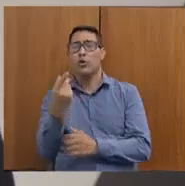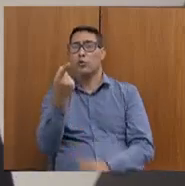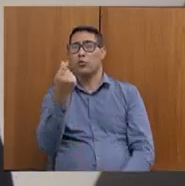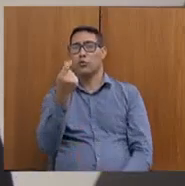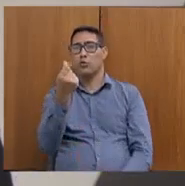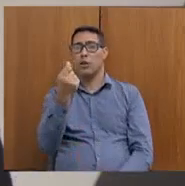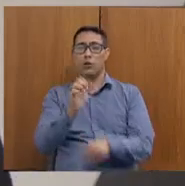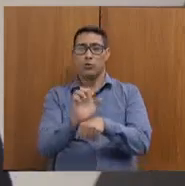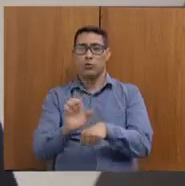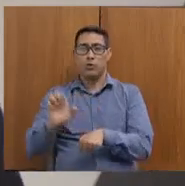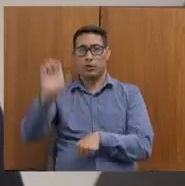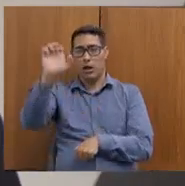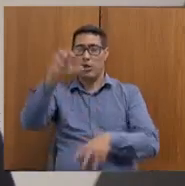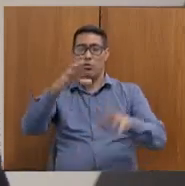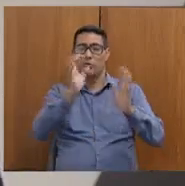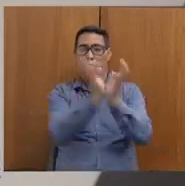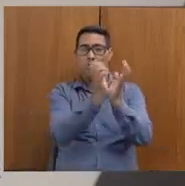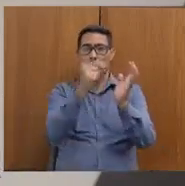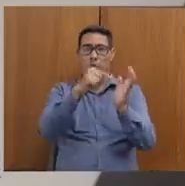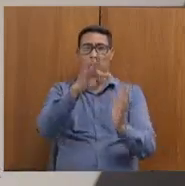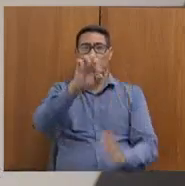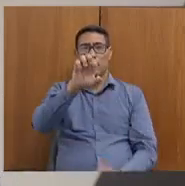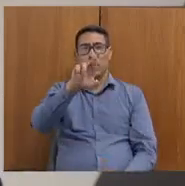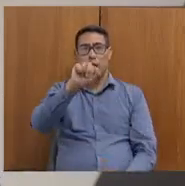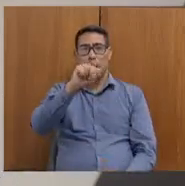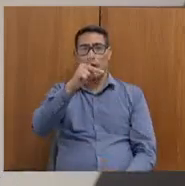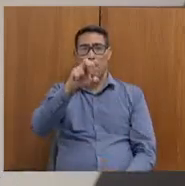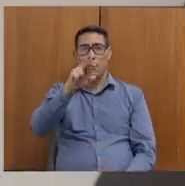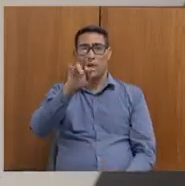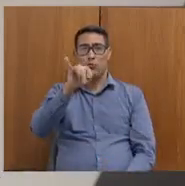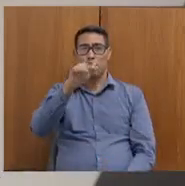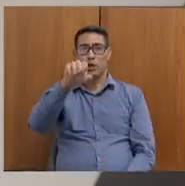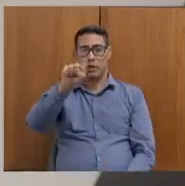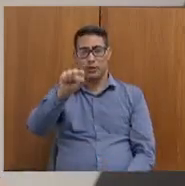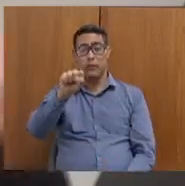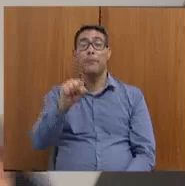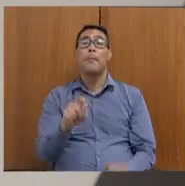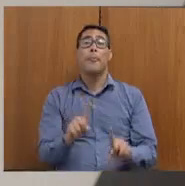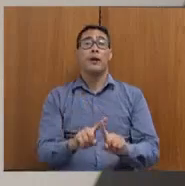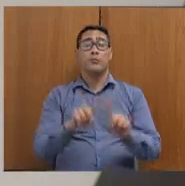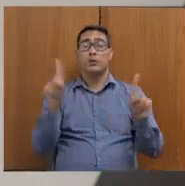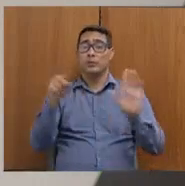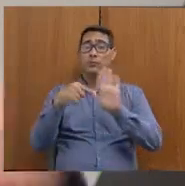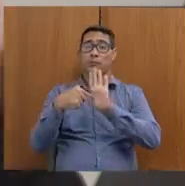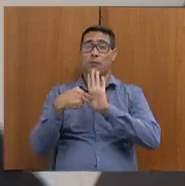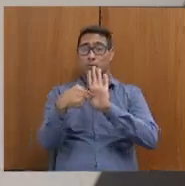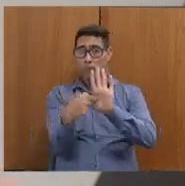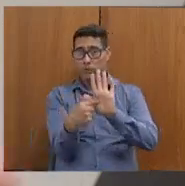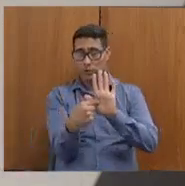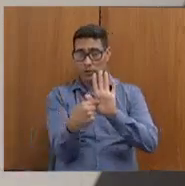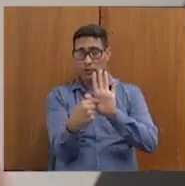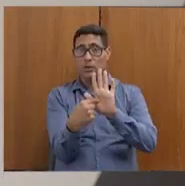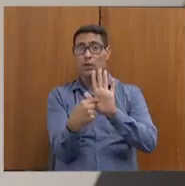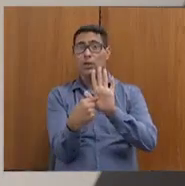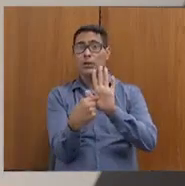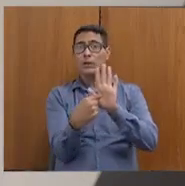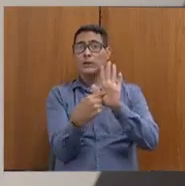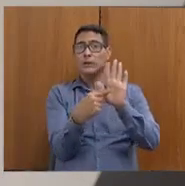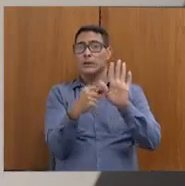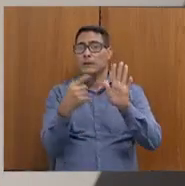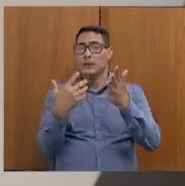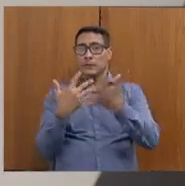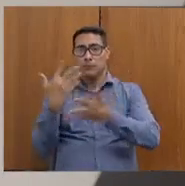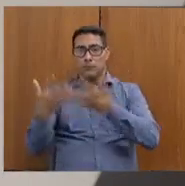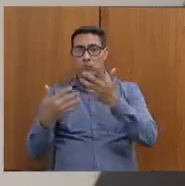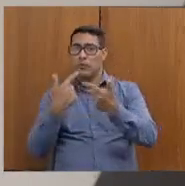comunidades terapêuticas. E os relatórios recentes das comunidades terapêuticas mostram que, em nenhum dos casos de dispensão